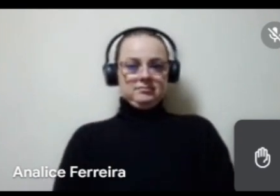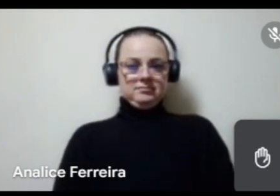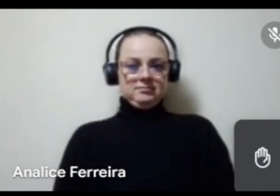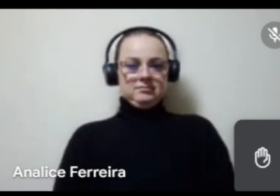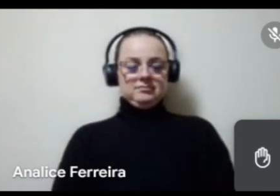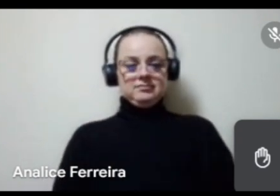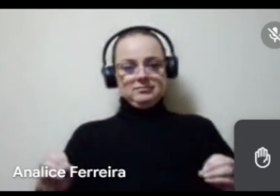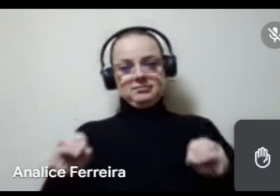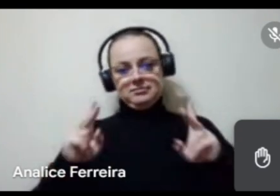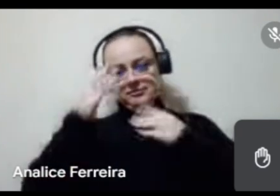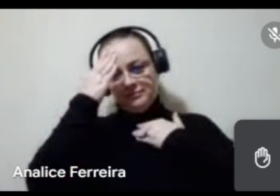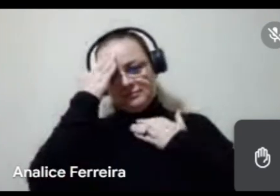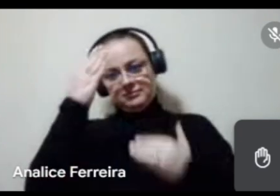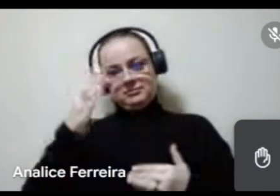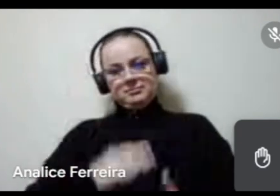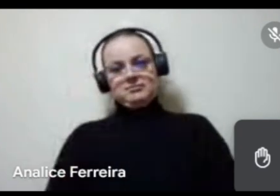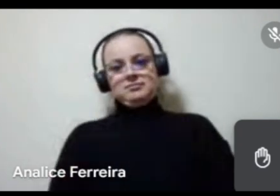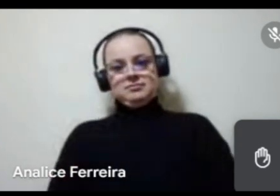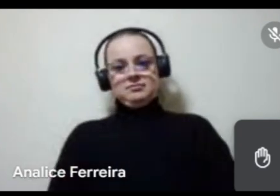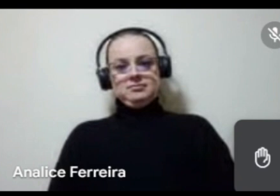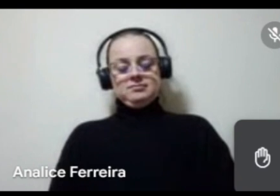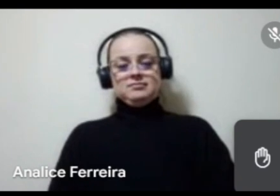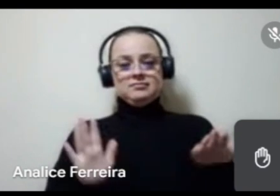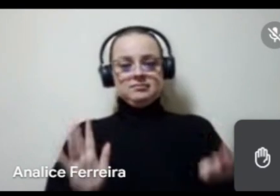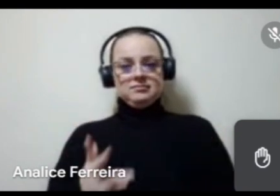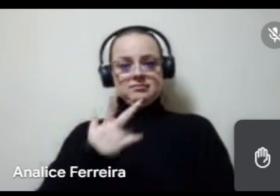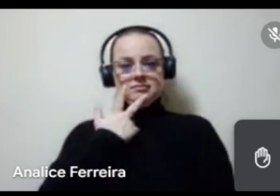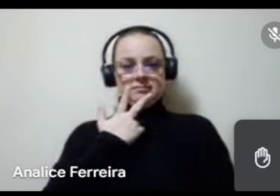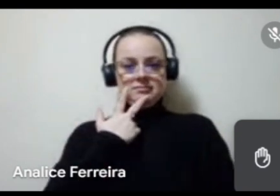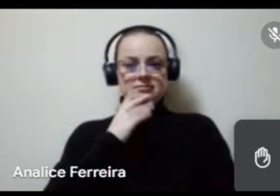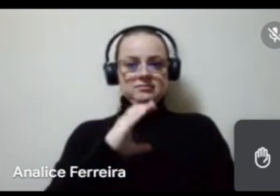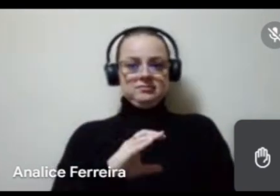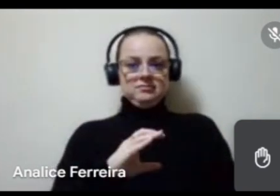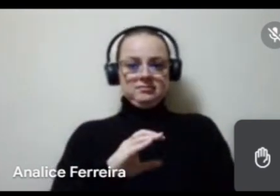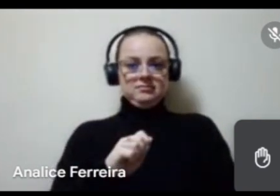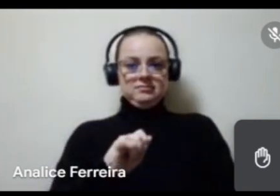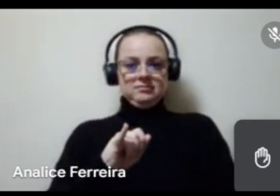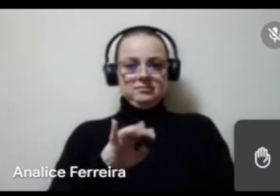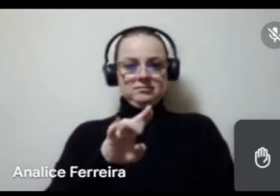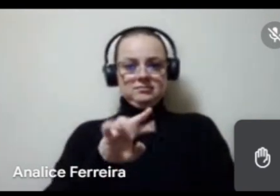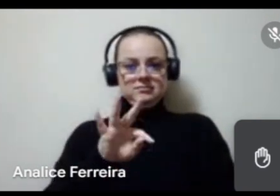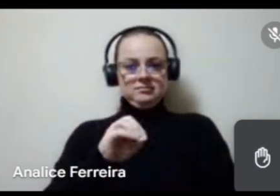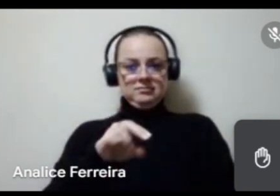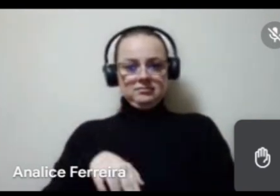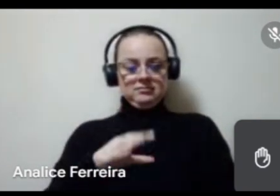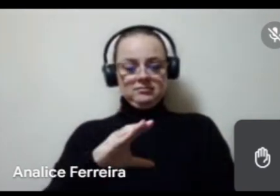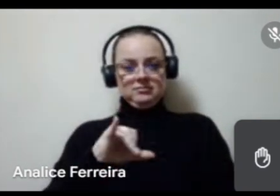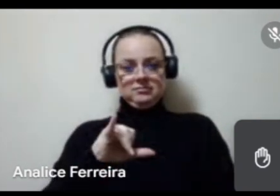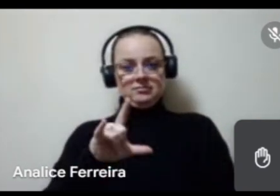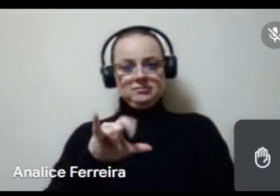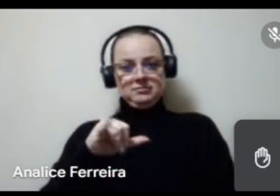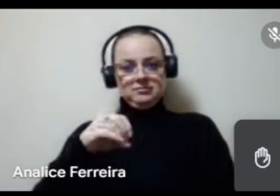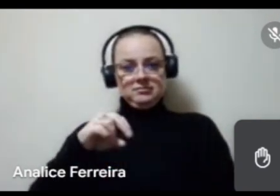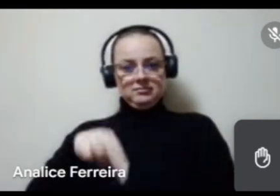Obrigado, Seleito, obrigado, Leca, eu passo a palavra agora para o Ayrton Silon e depois com o padre